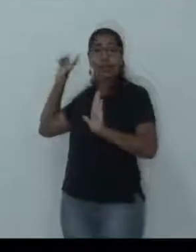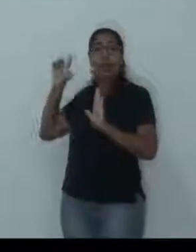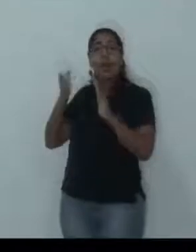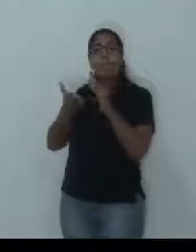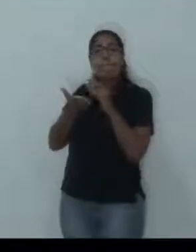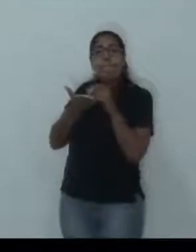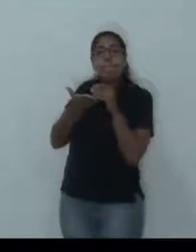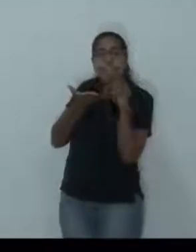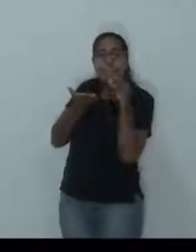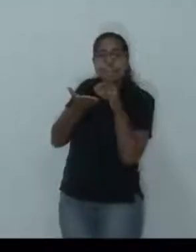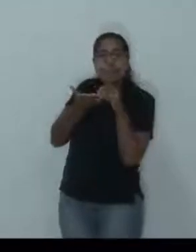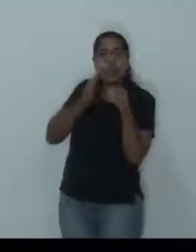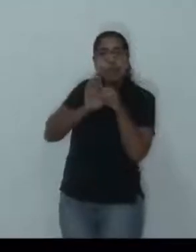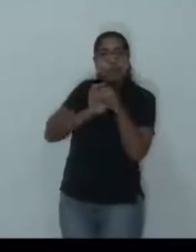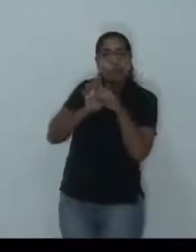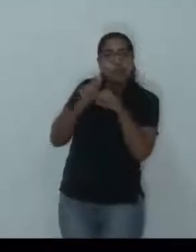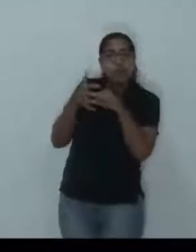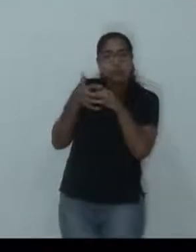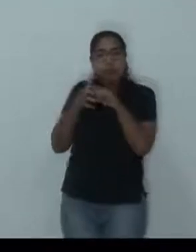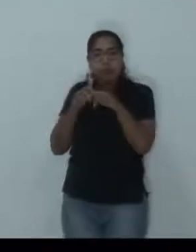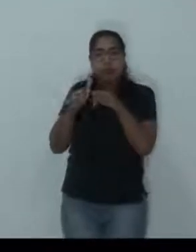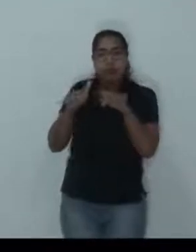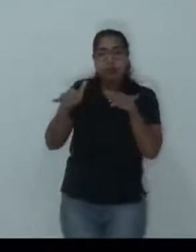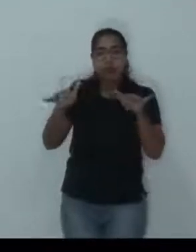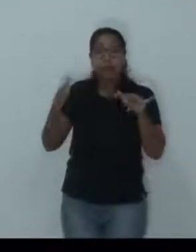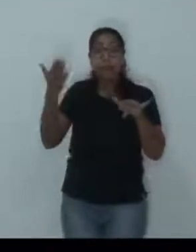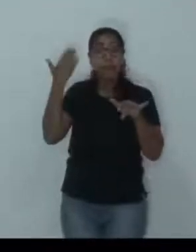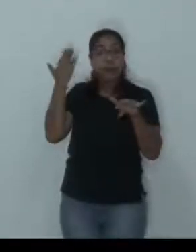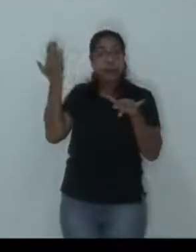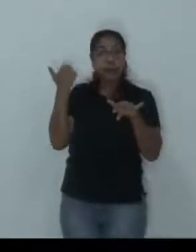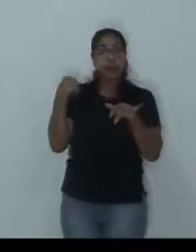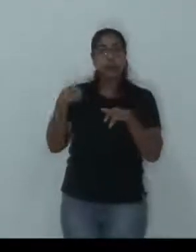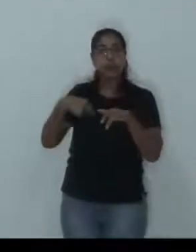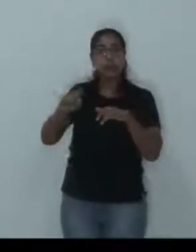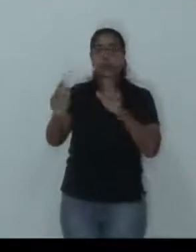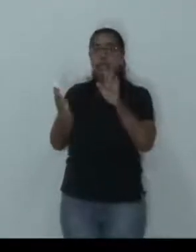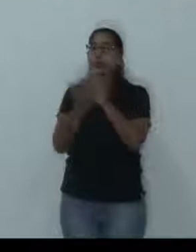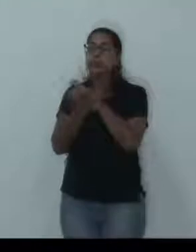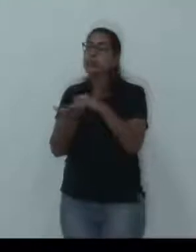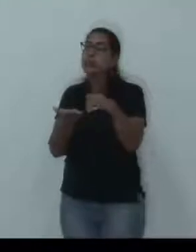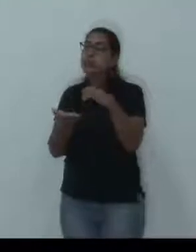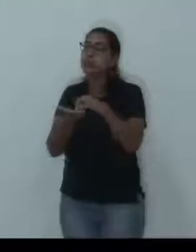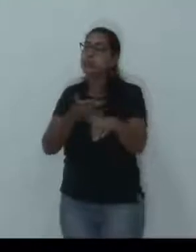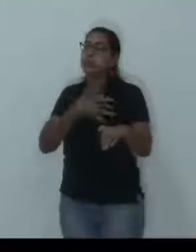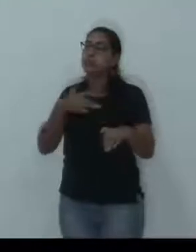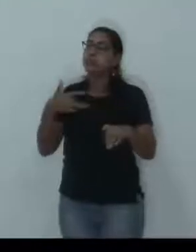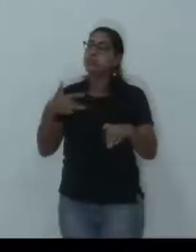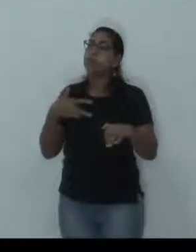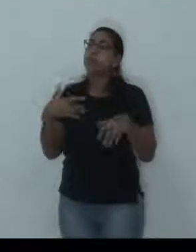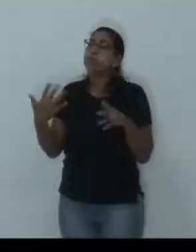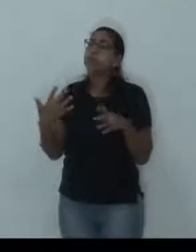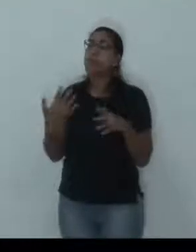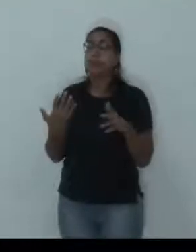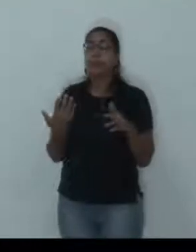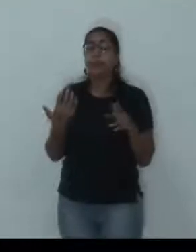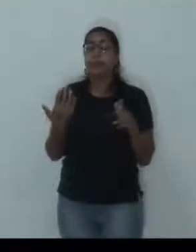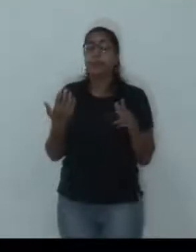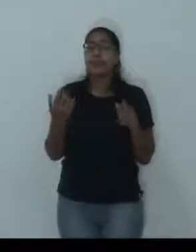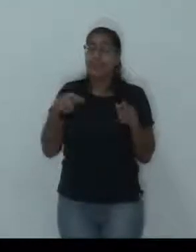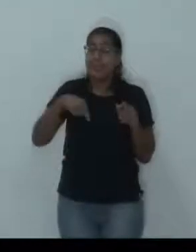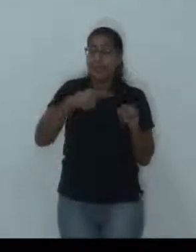estava acontecendo isso, o Marcos Ferraz e os vereadores, eu procurei a Secretaria de Saúde para ver qual o trabalho que